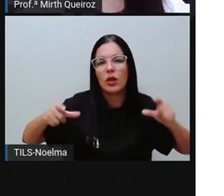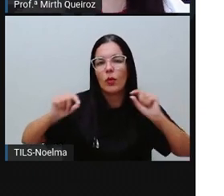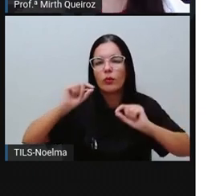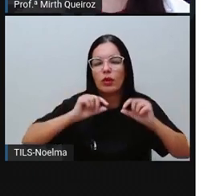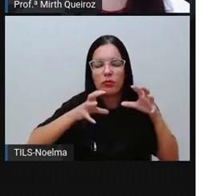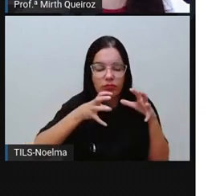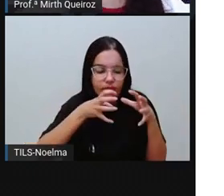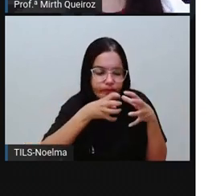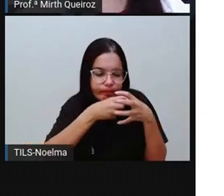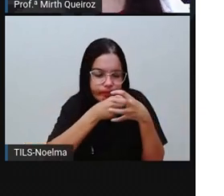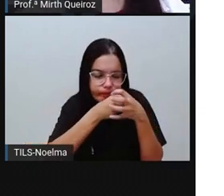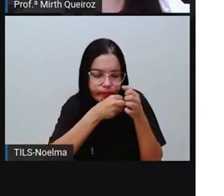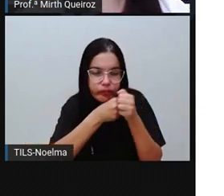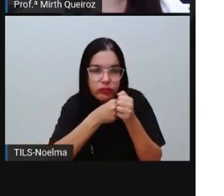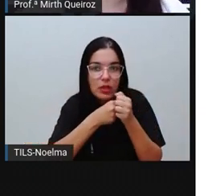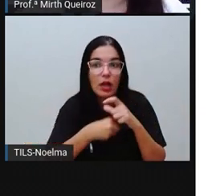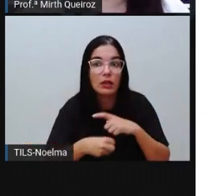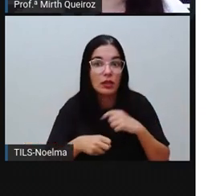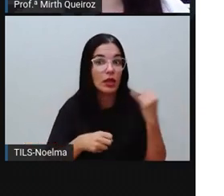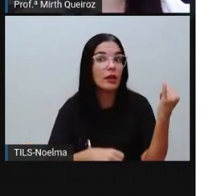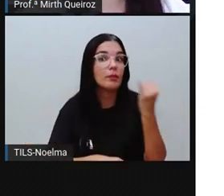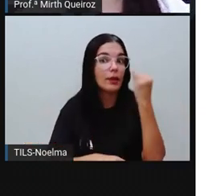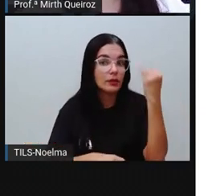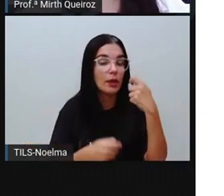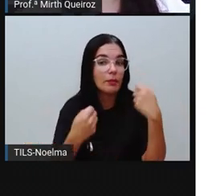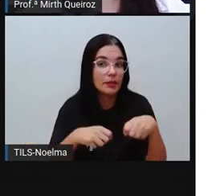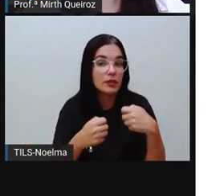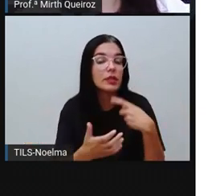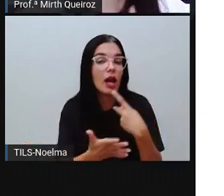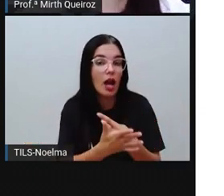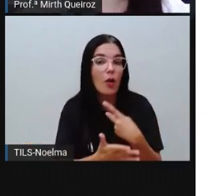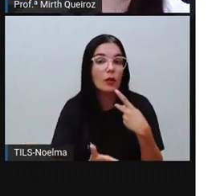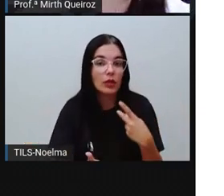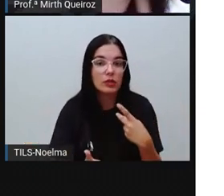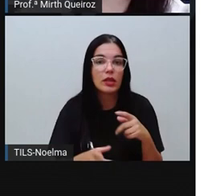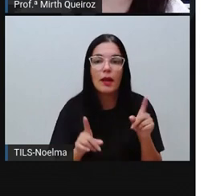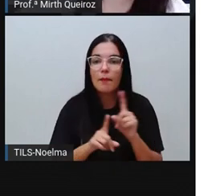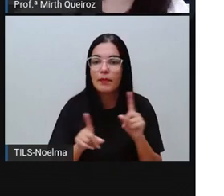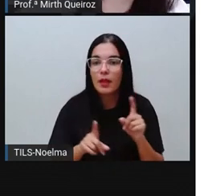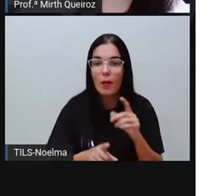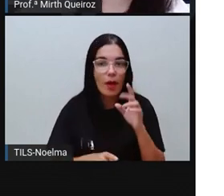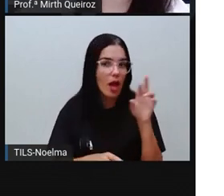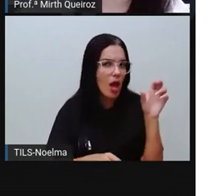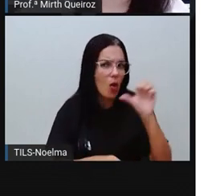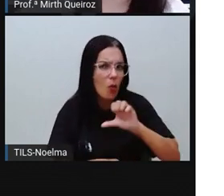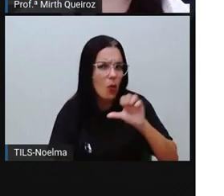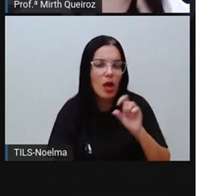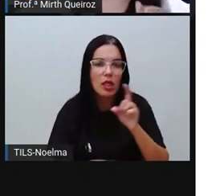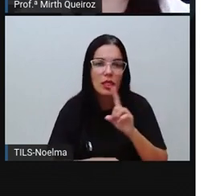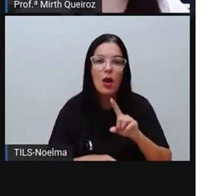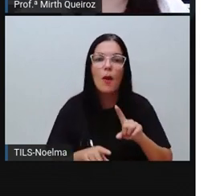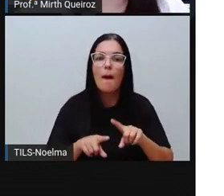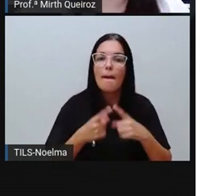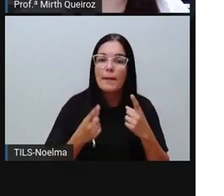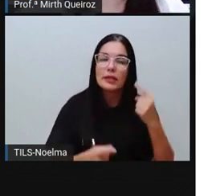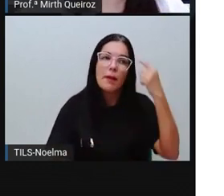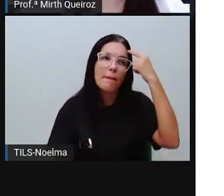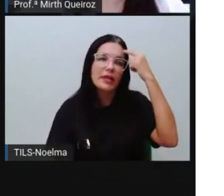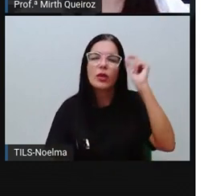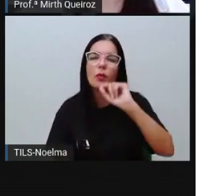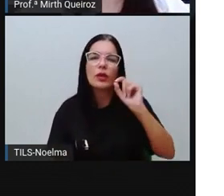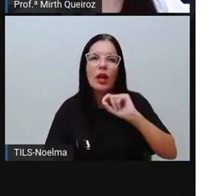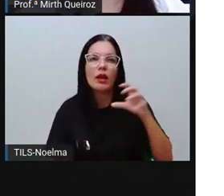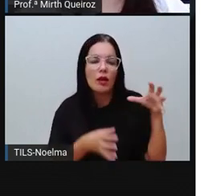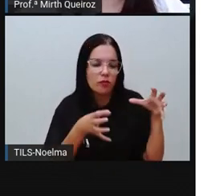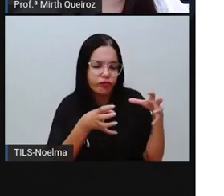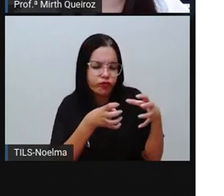efeito estufa, que ele é importante, ele tem que acontecer o efeito estufa. O efeito estufa não é uma coisa ruim, não, gente. Muita gente acha que o efeito